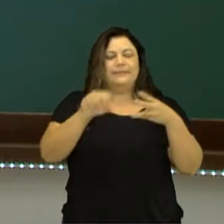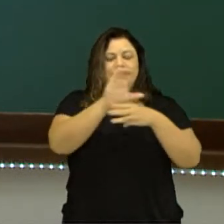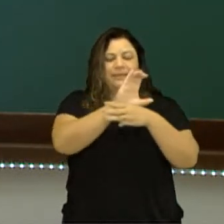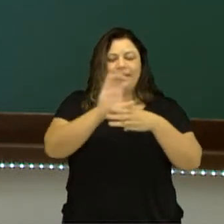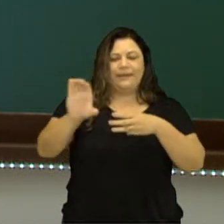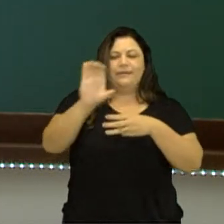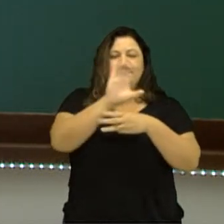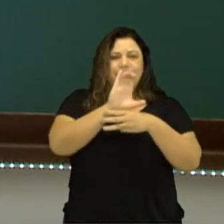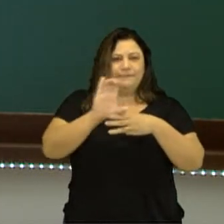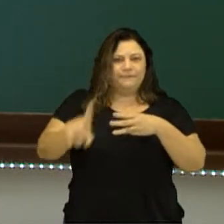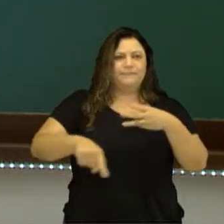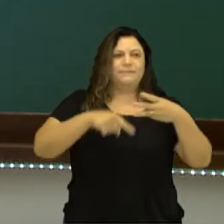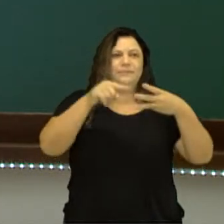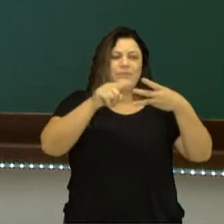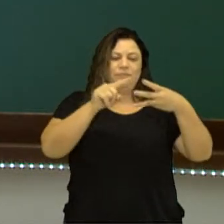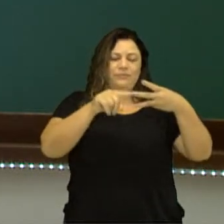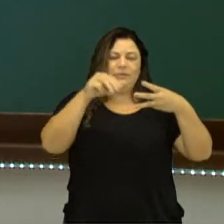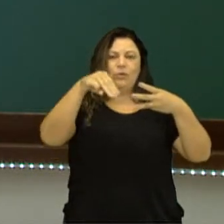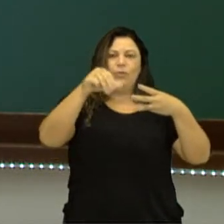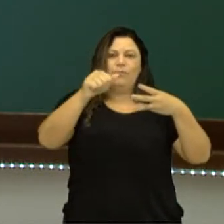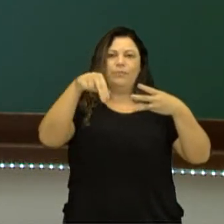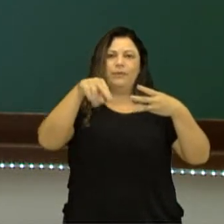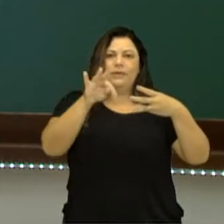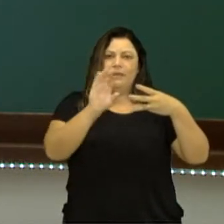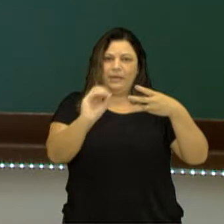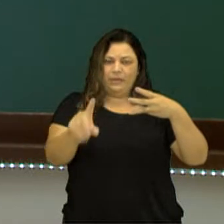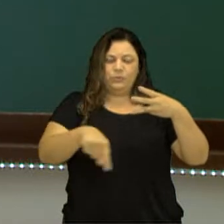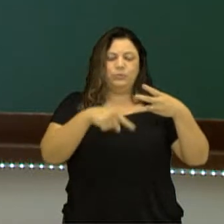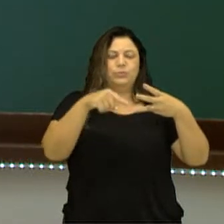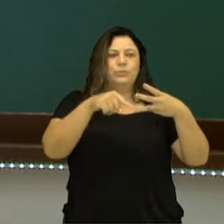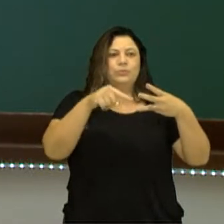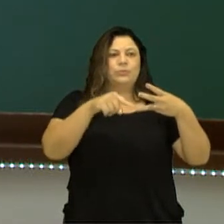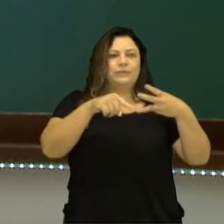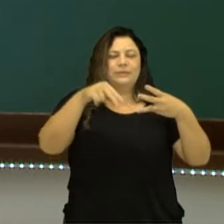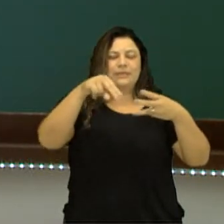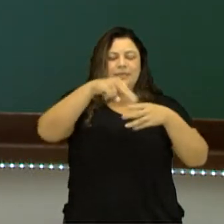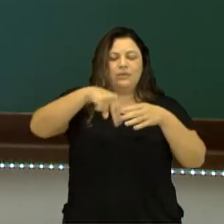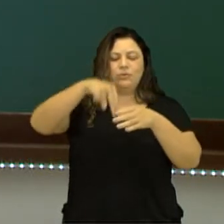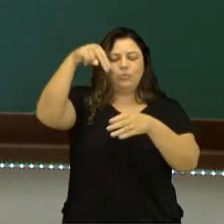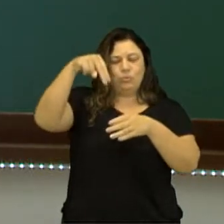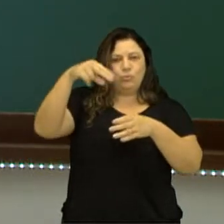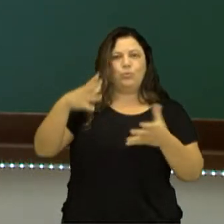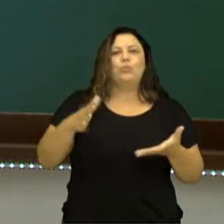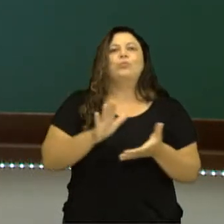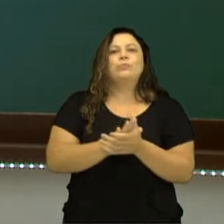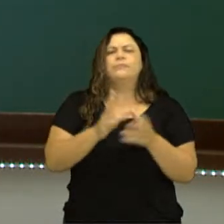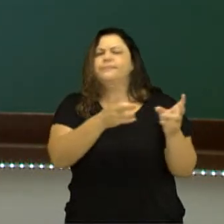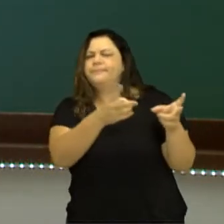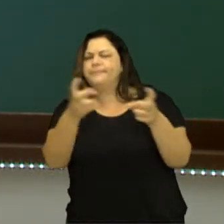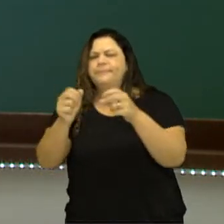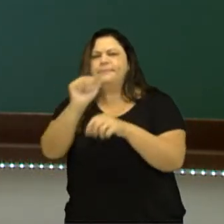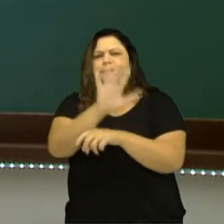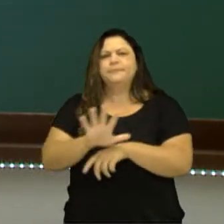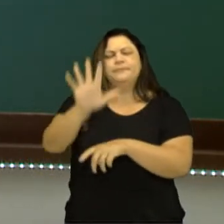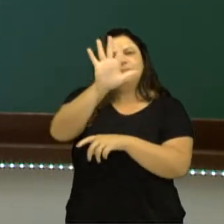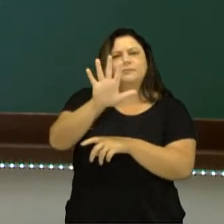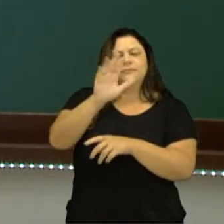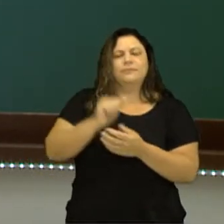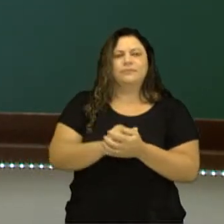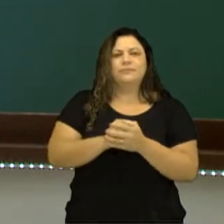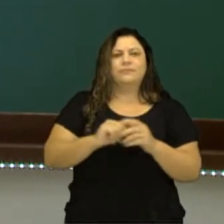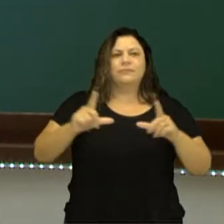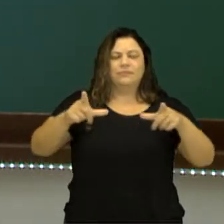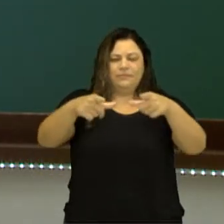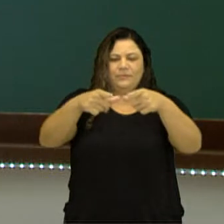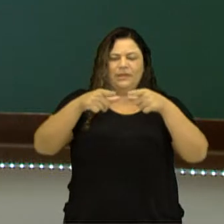a mais externa. Logo abaixo dela, o manto. E o terceiro, que é o núcleo. Observem a imagem. Nós temos um recorte